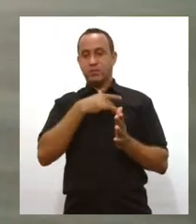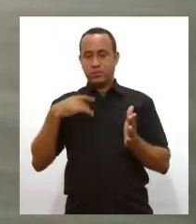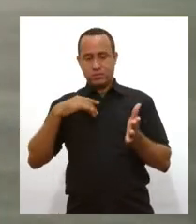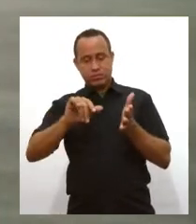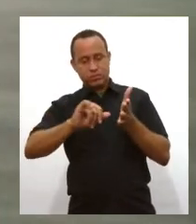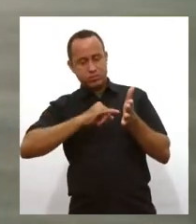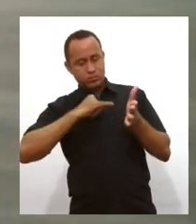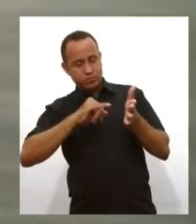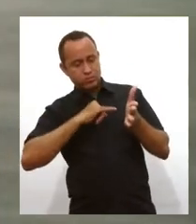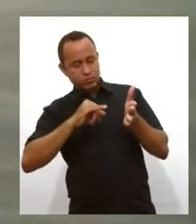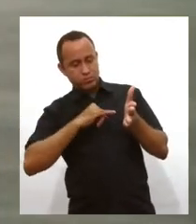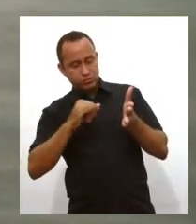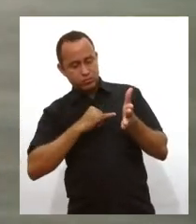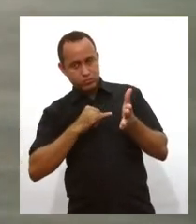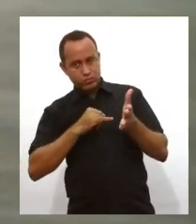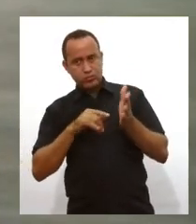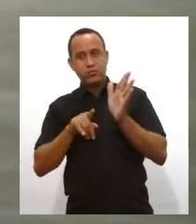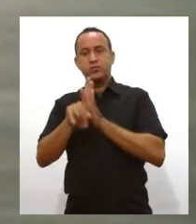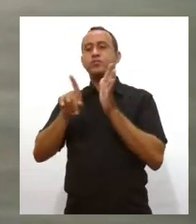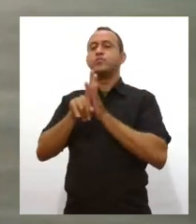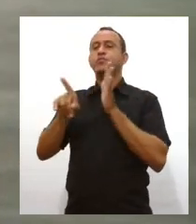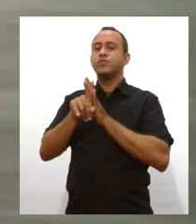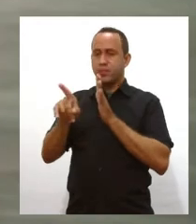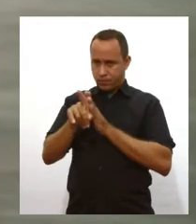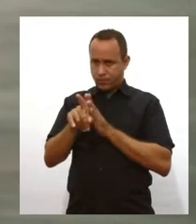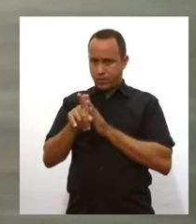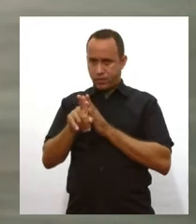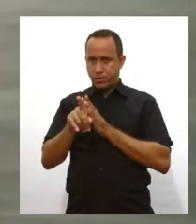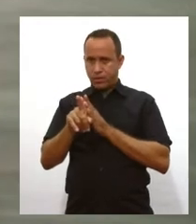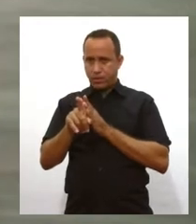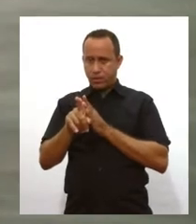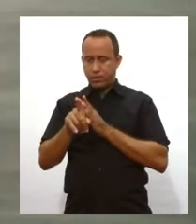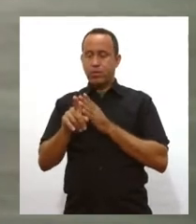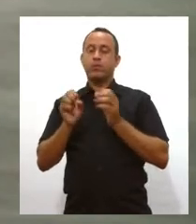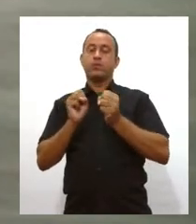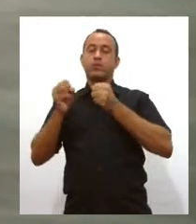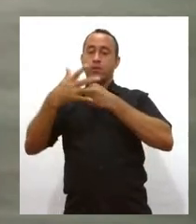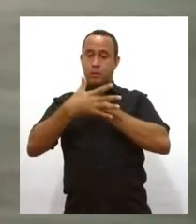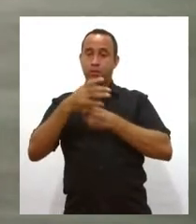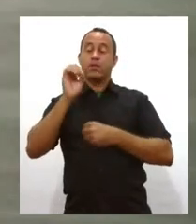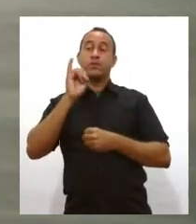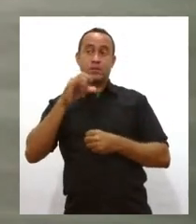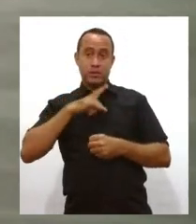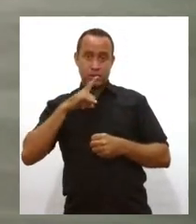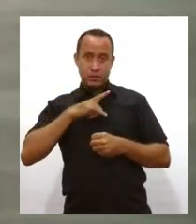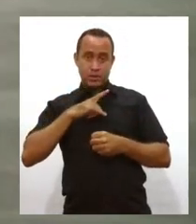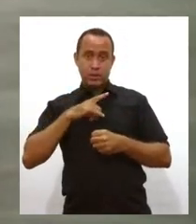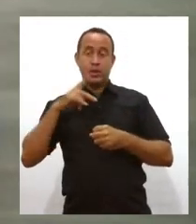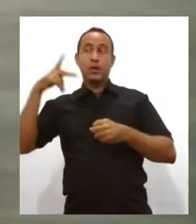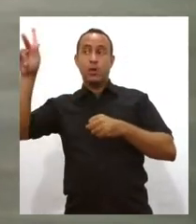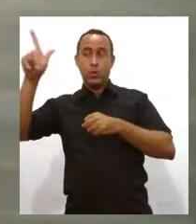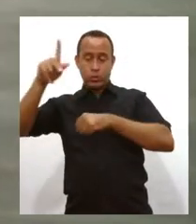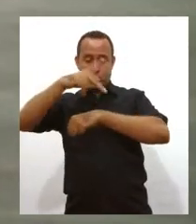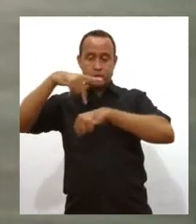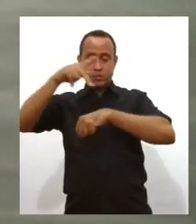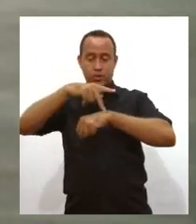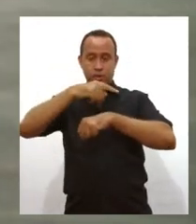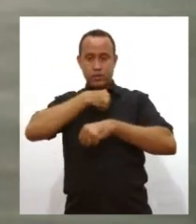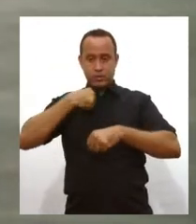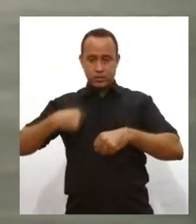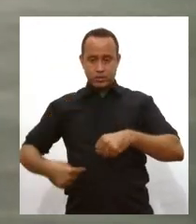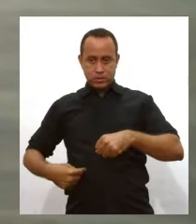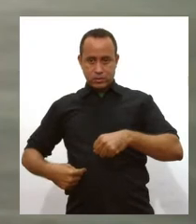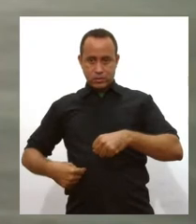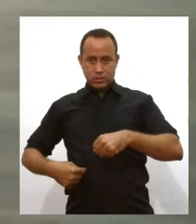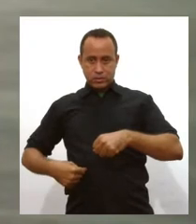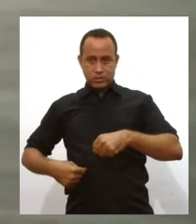questionário relacionado a sintomas da Covid-19. Reino Unido, China e Irã também vão ter a entrada